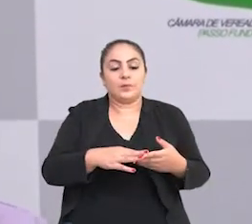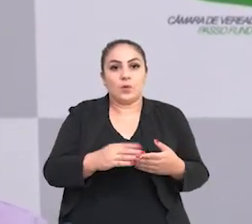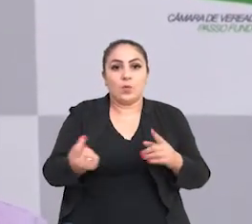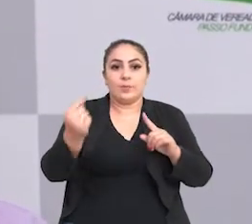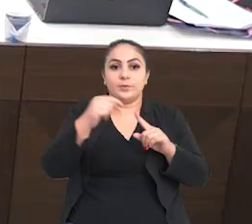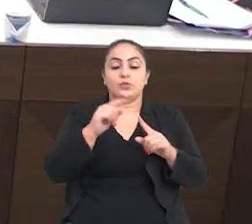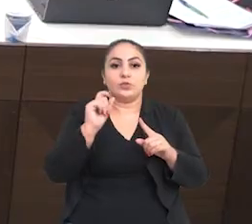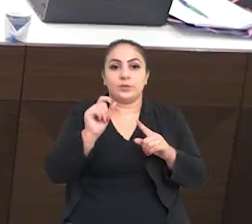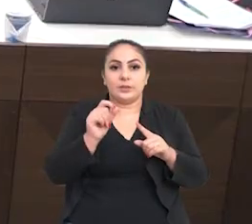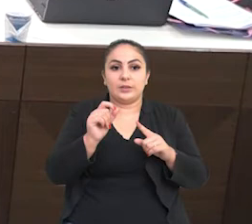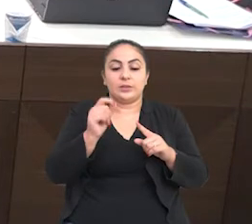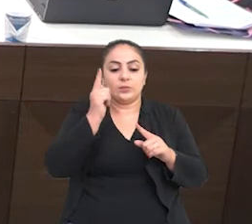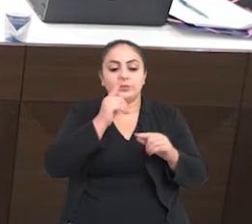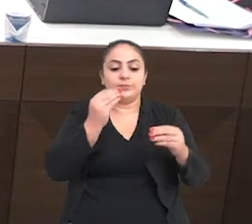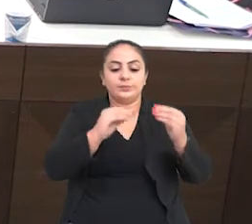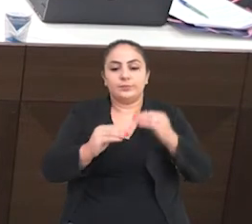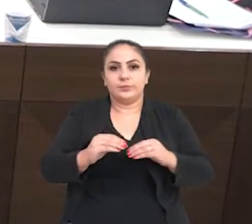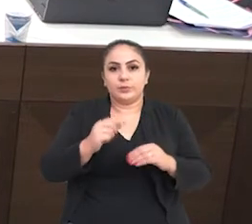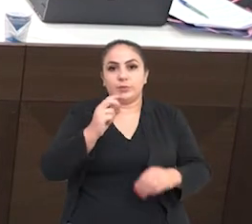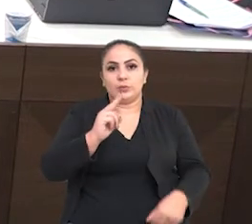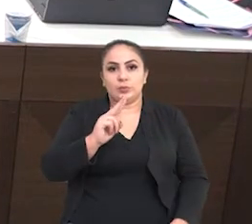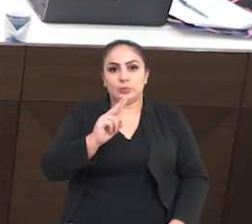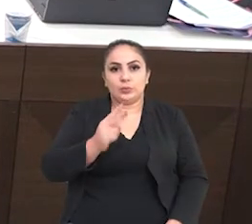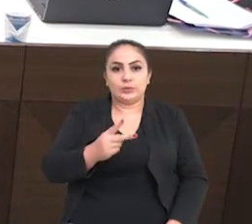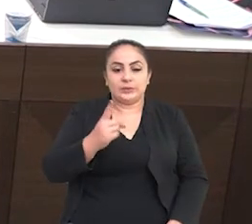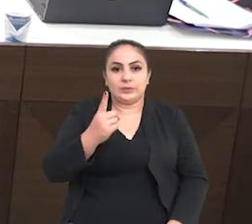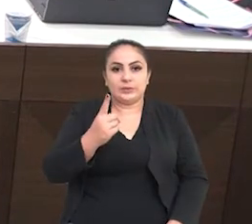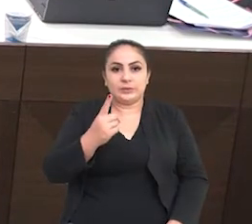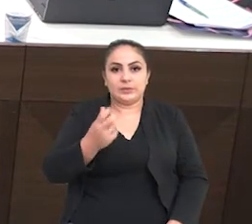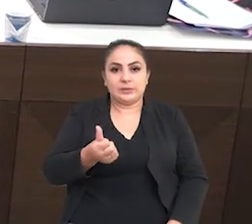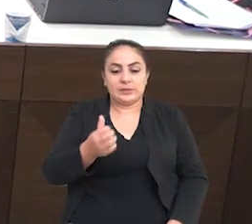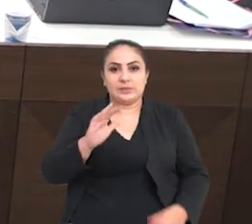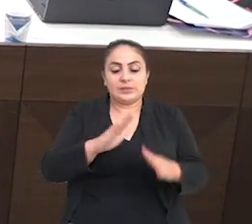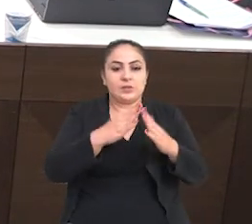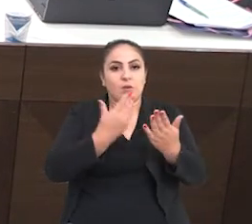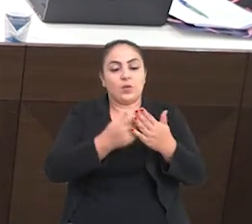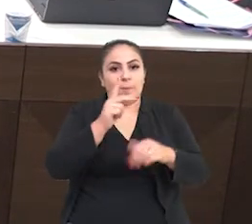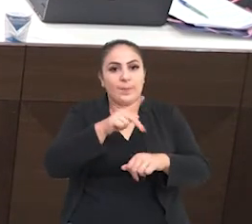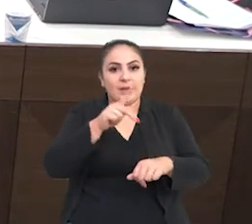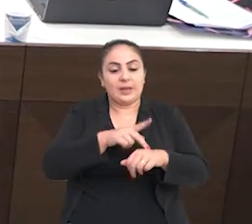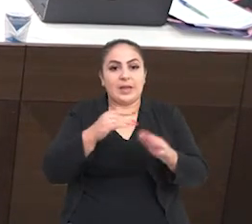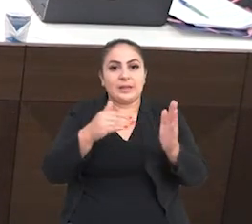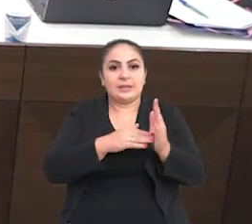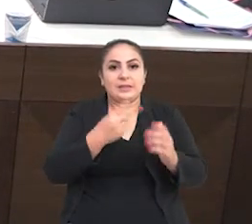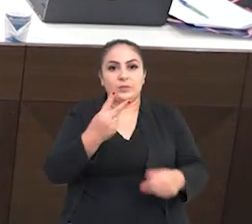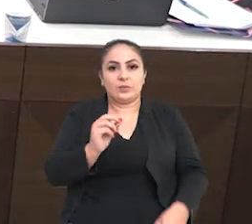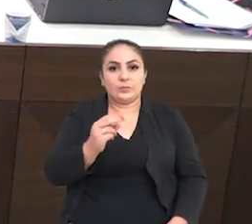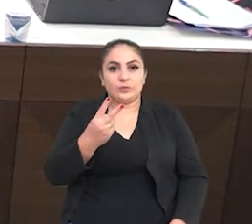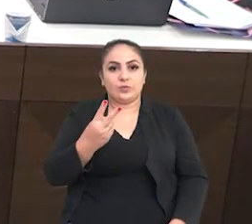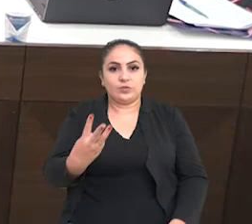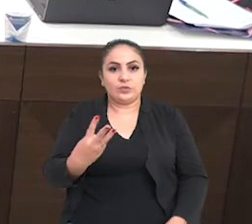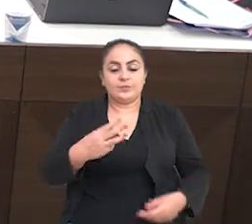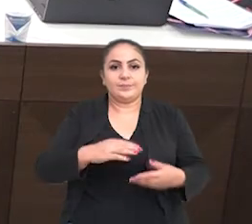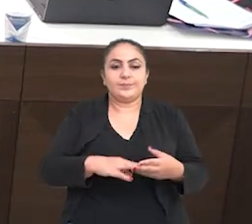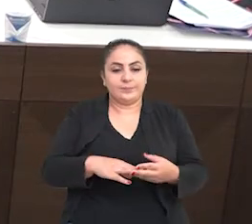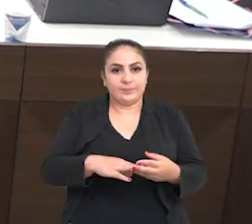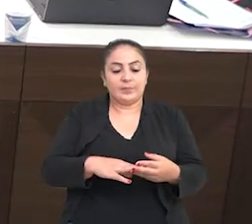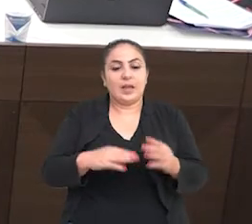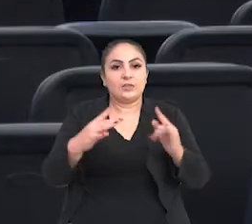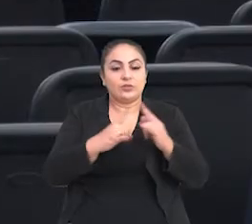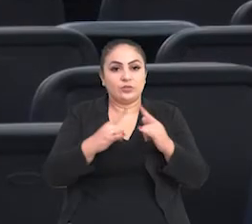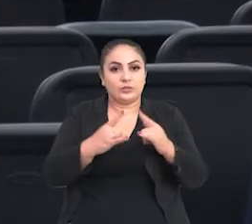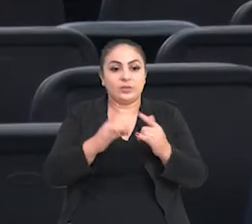Defesa. O objetivo é de implantar 216 escolas no país até 2023.